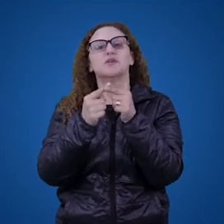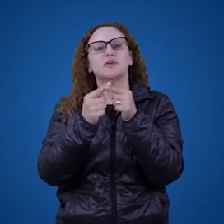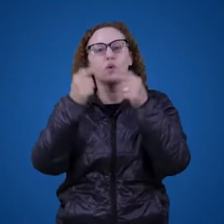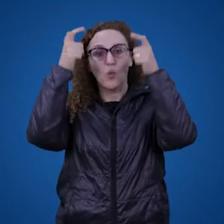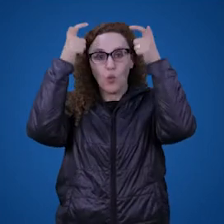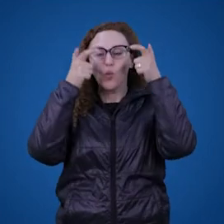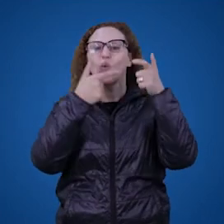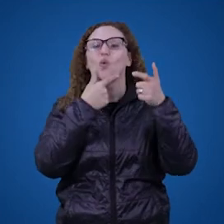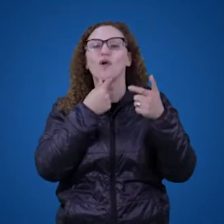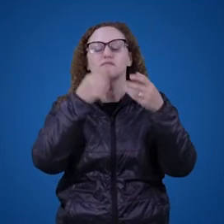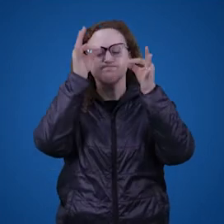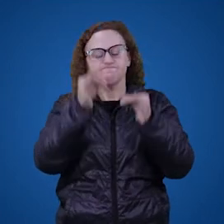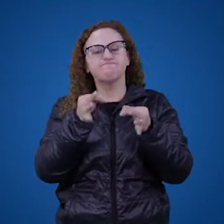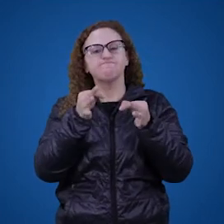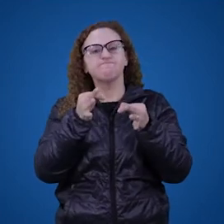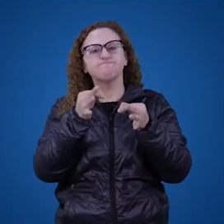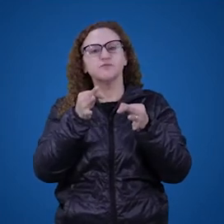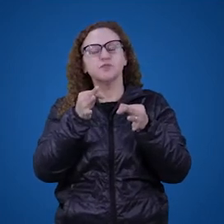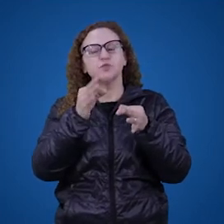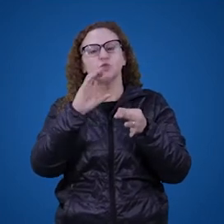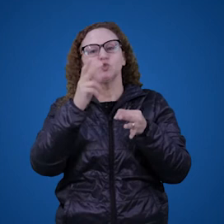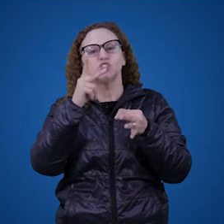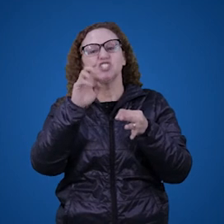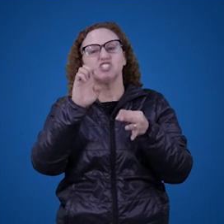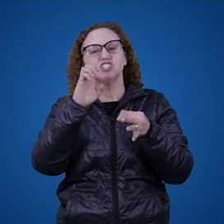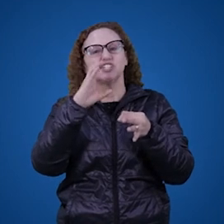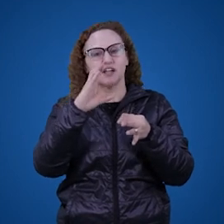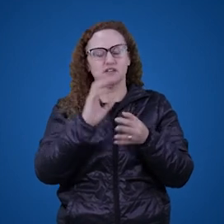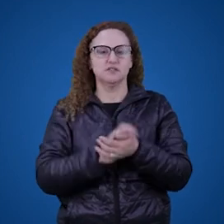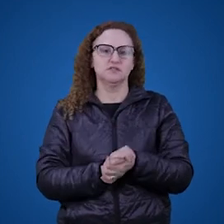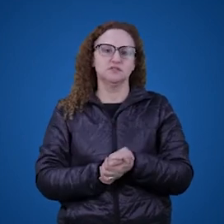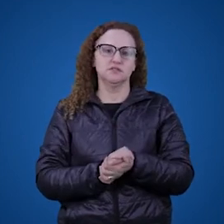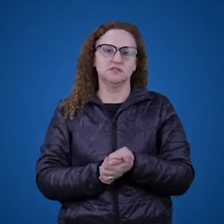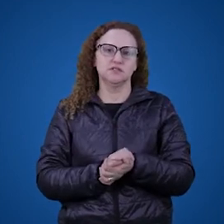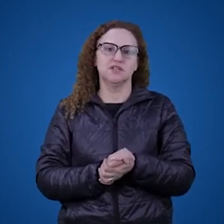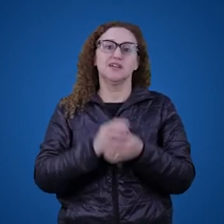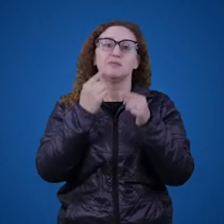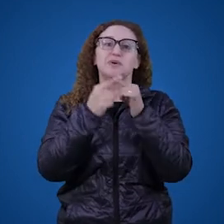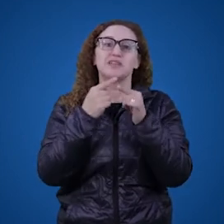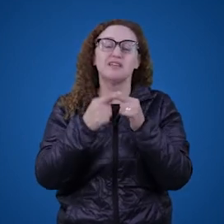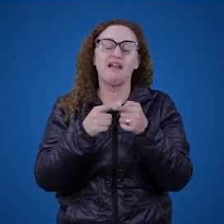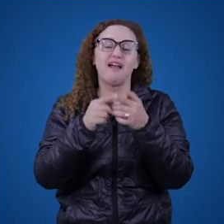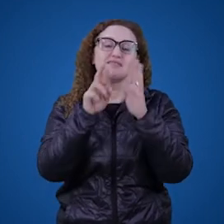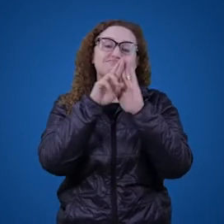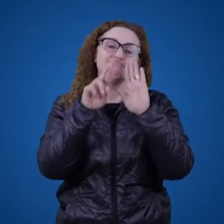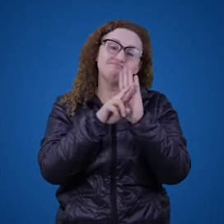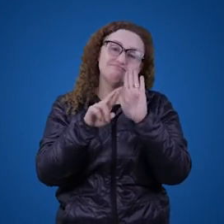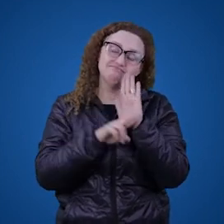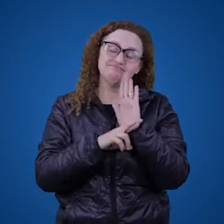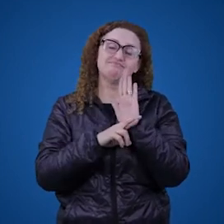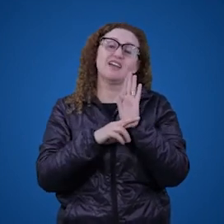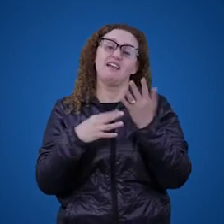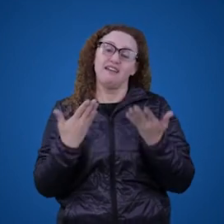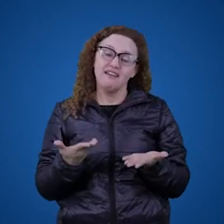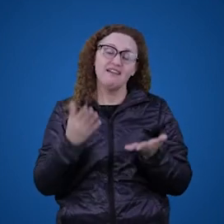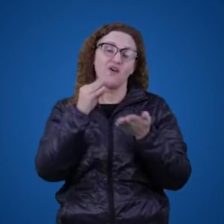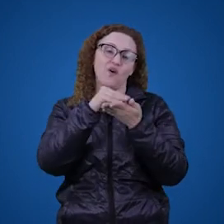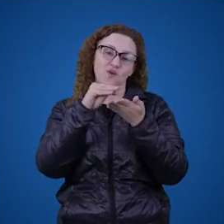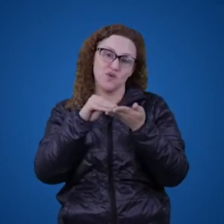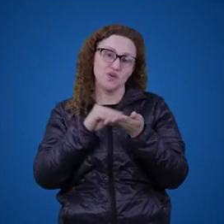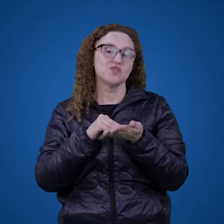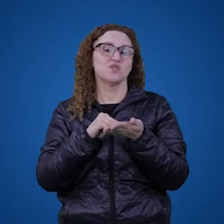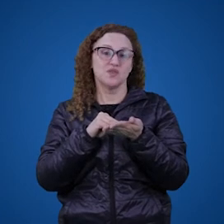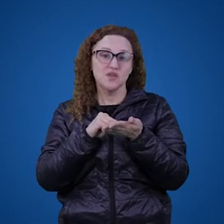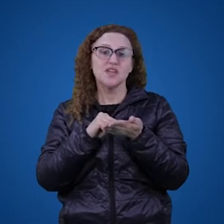dele está em cheque. Então, ele precisa tirar o rei dele de cheque porque as regras são assim. E esse é o jogo. Nós